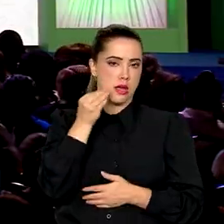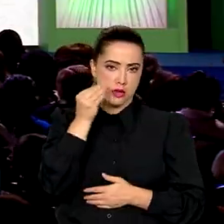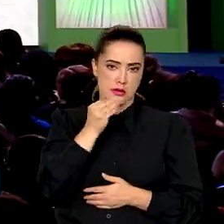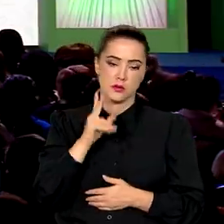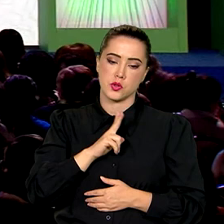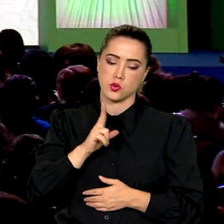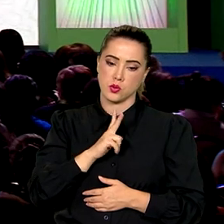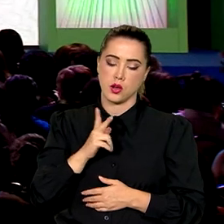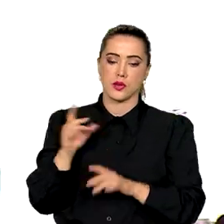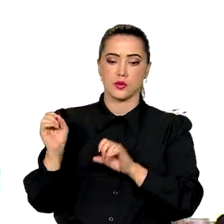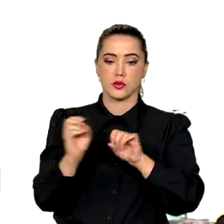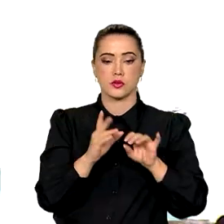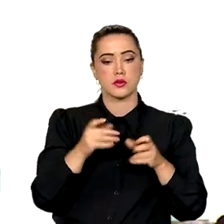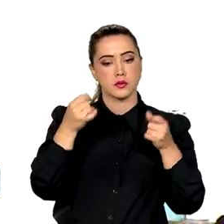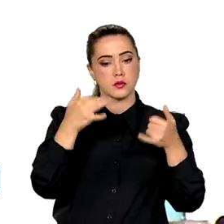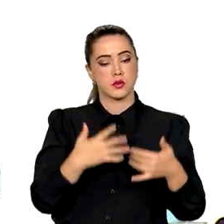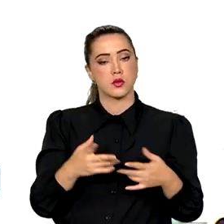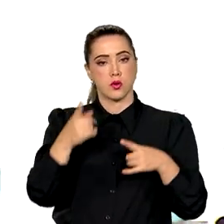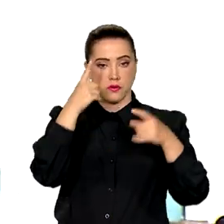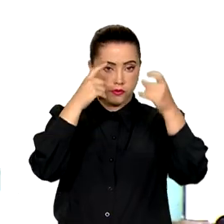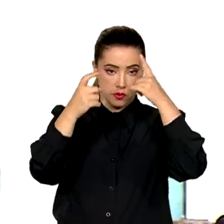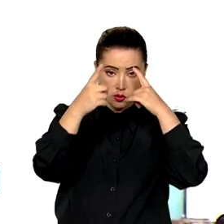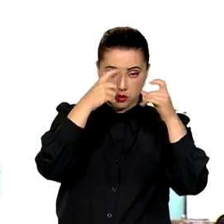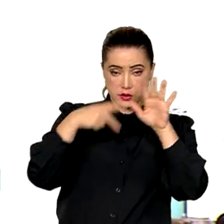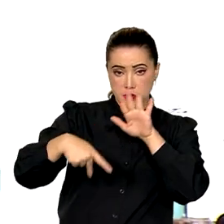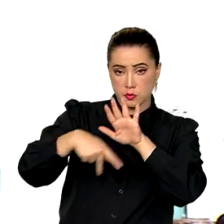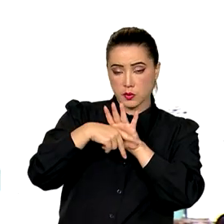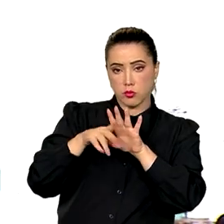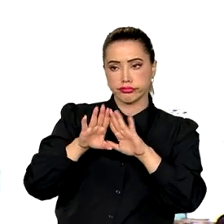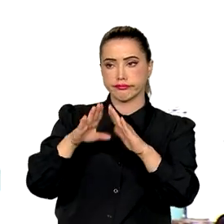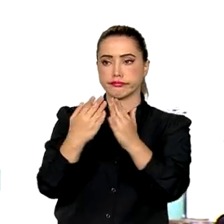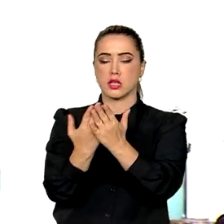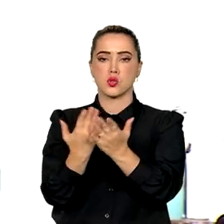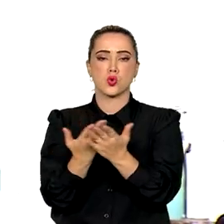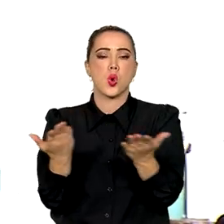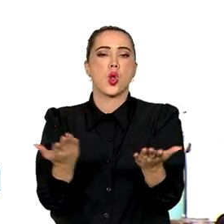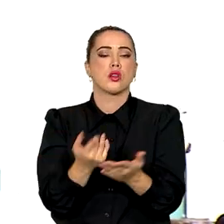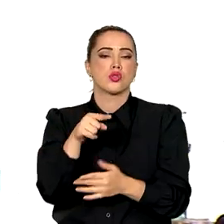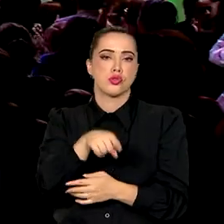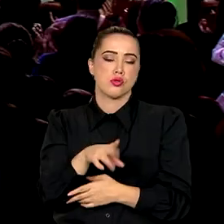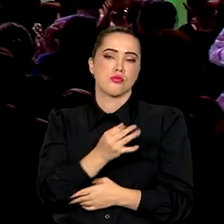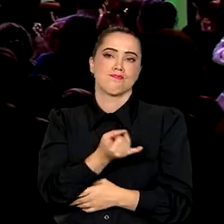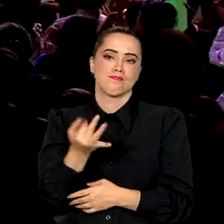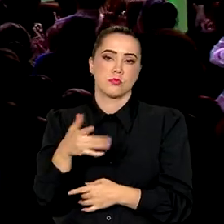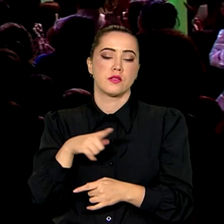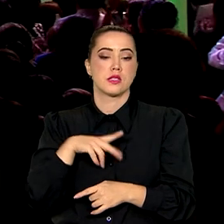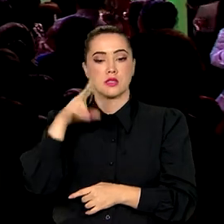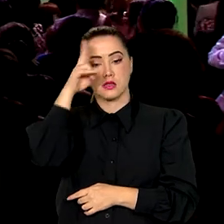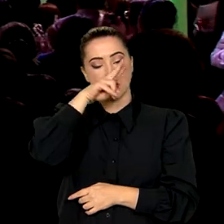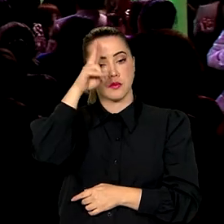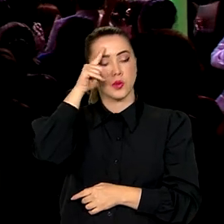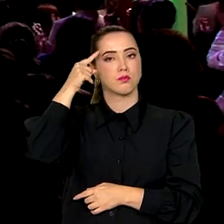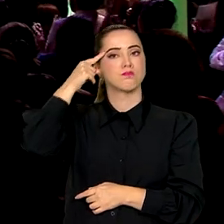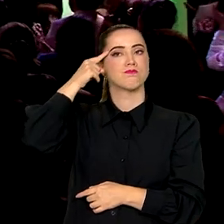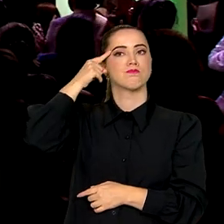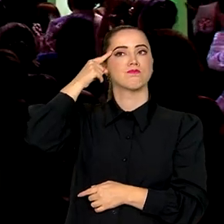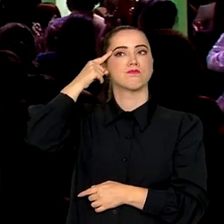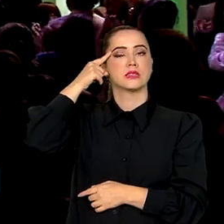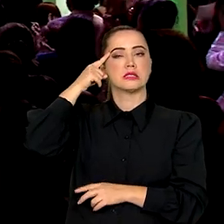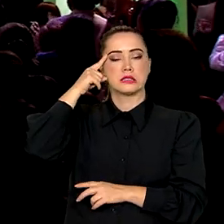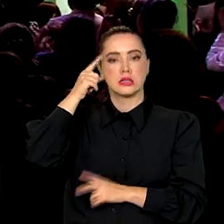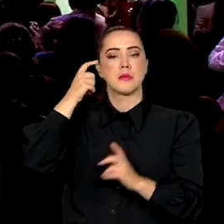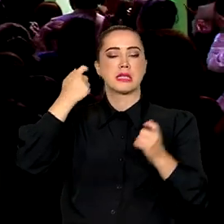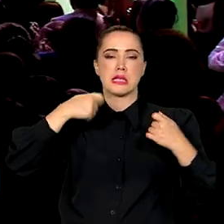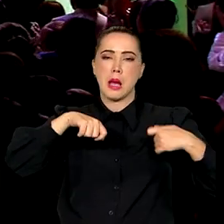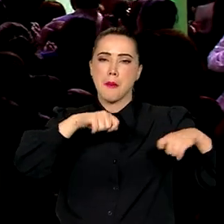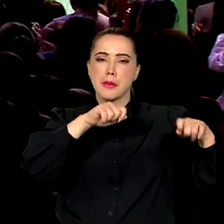na educação, falou da violência que atinge muitas escolas atualmente e lembrou que pensar a educação é ter